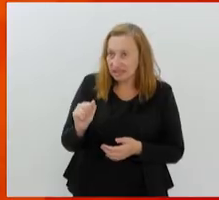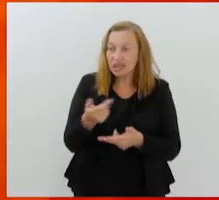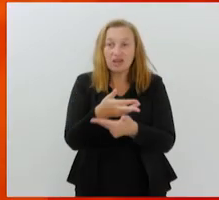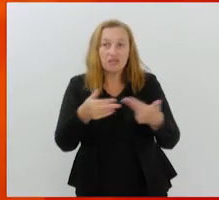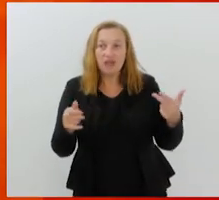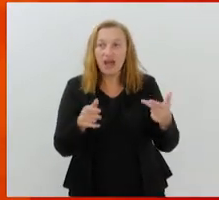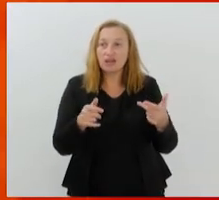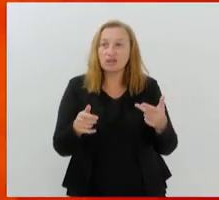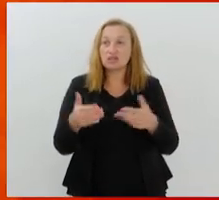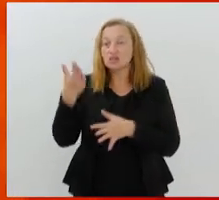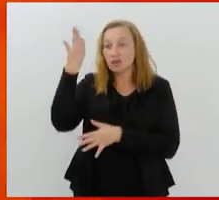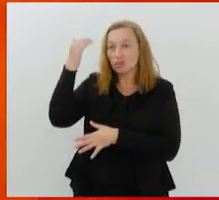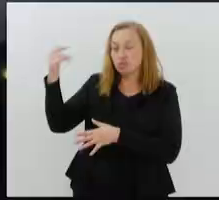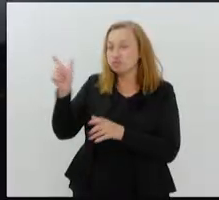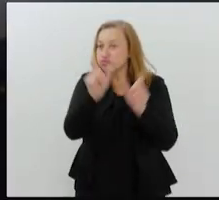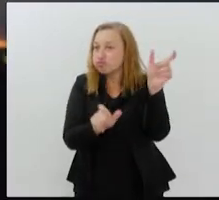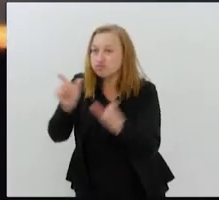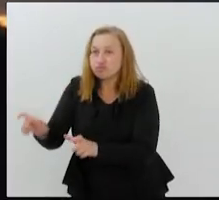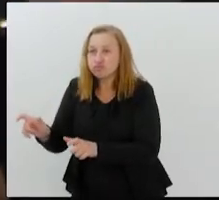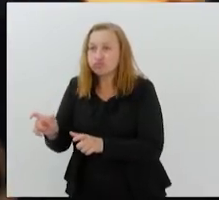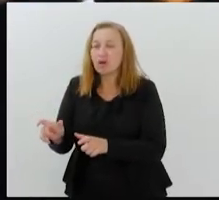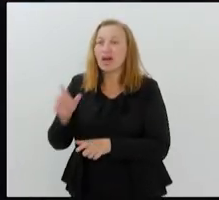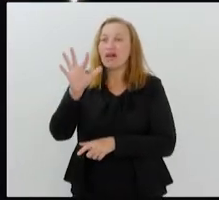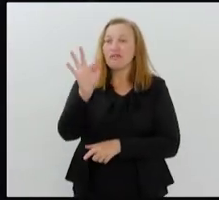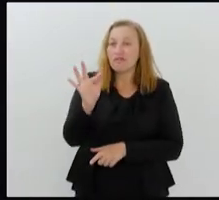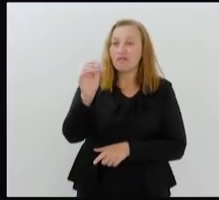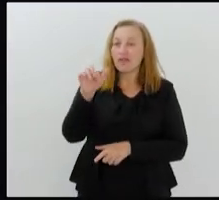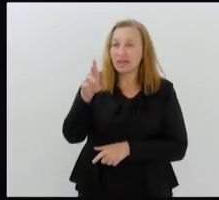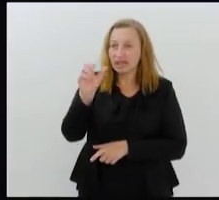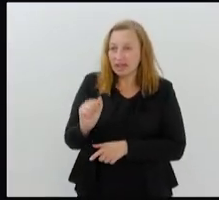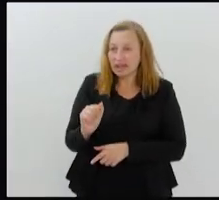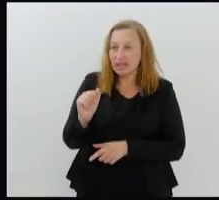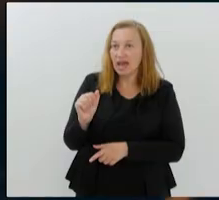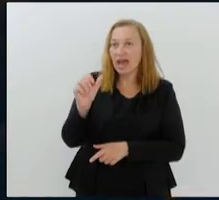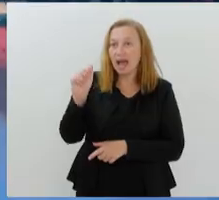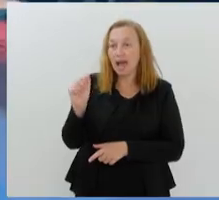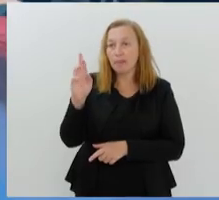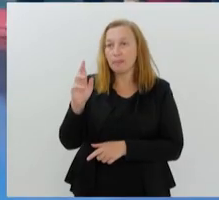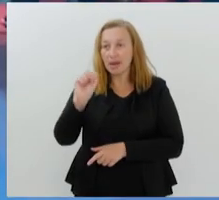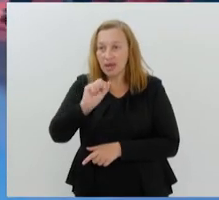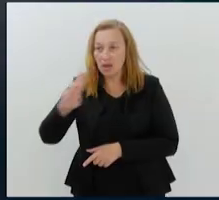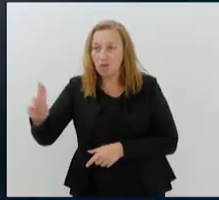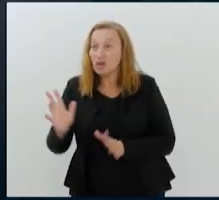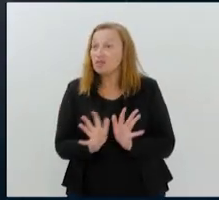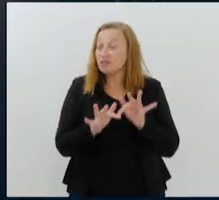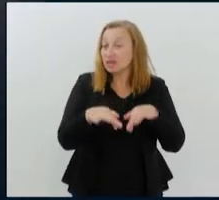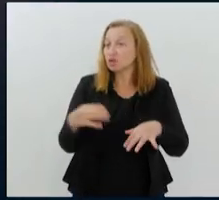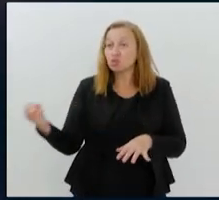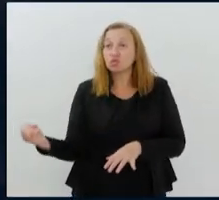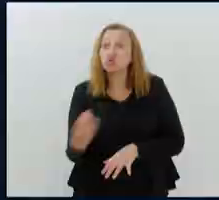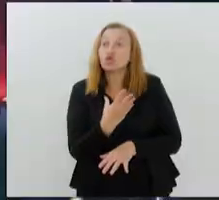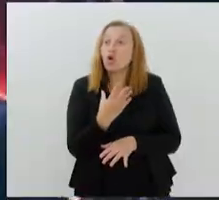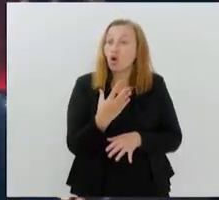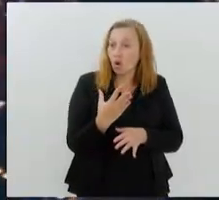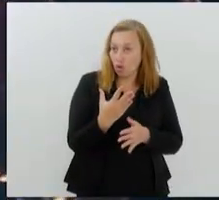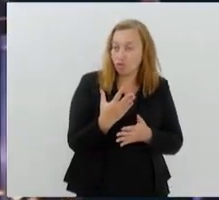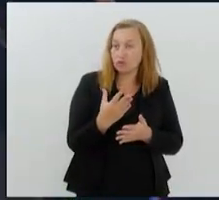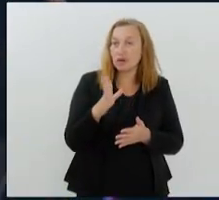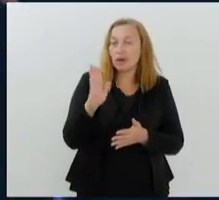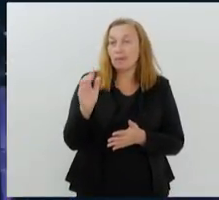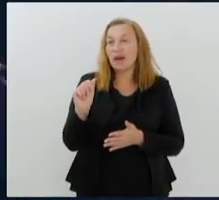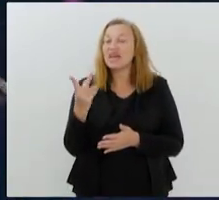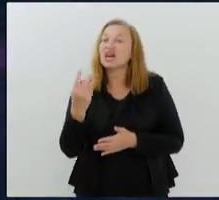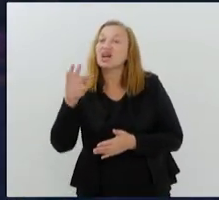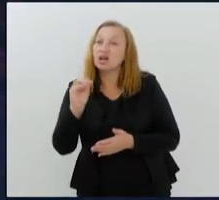de Letrux com Fernanda Abreu, Ana Frango Elétrico com Marina Lima e o encerramento com os novos baianos, interpretando o